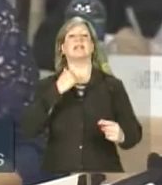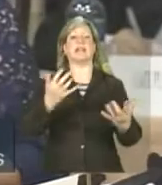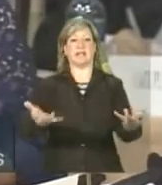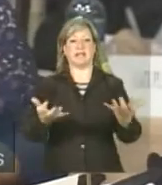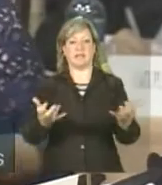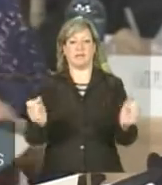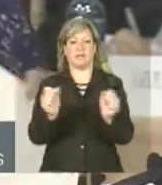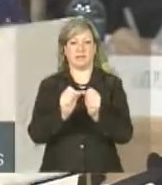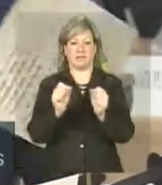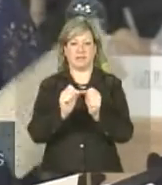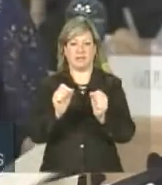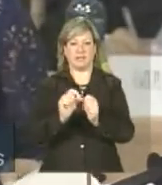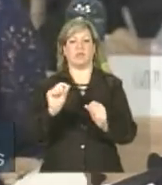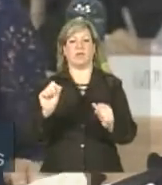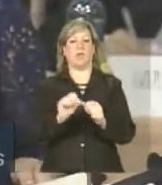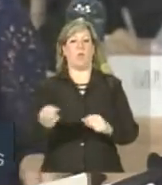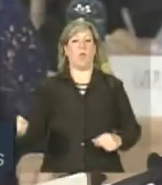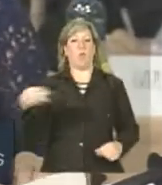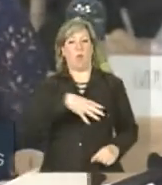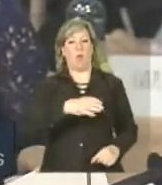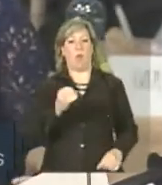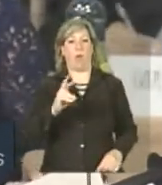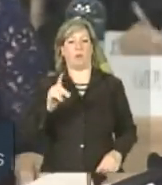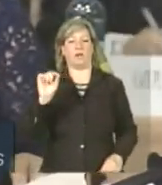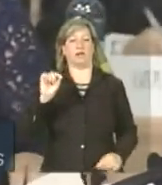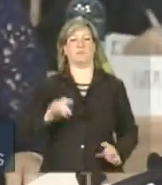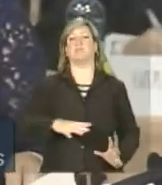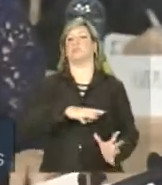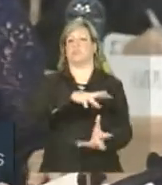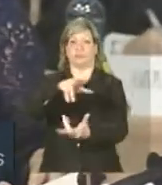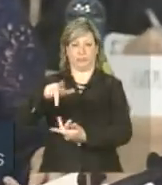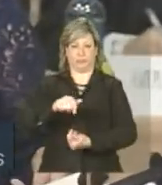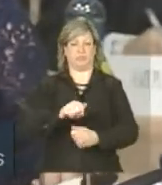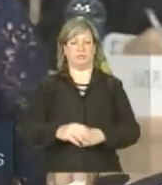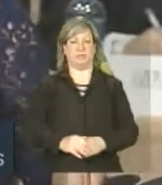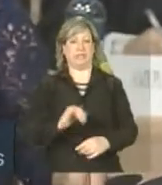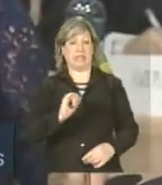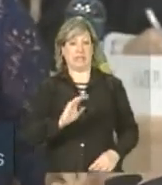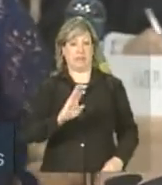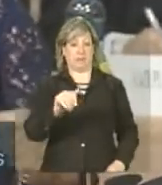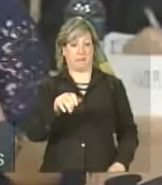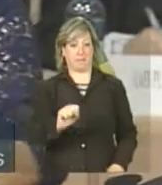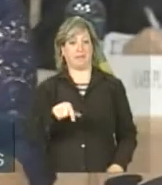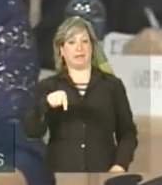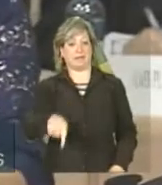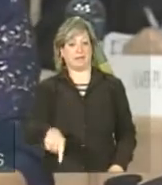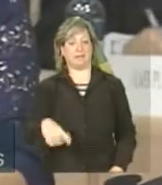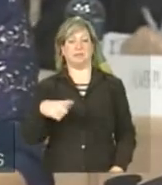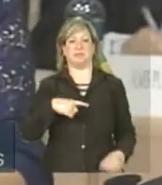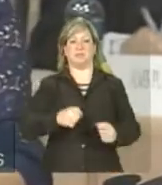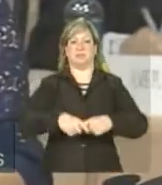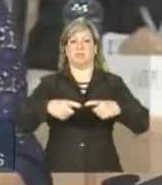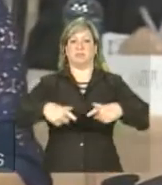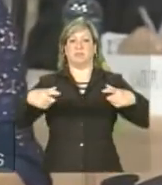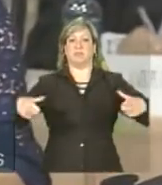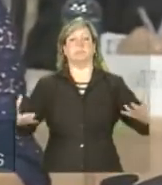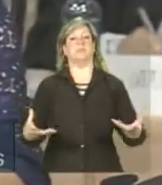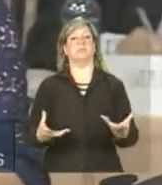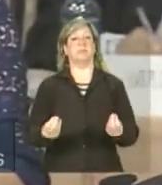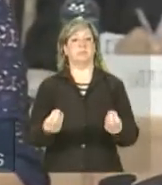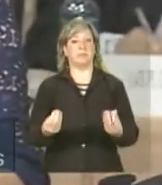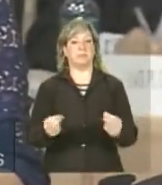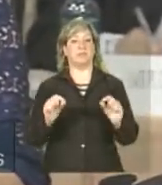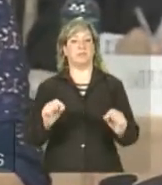construção de uma nova ordem internacional. O IBAS está ampliando de maneira expressiva